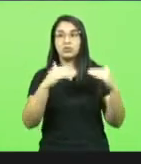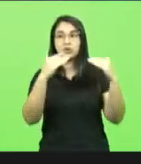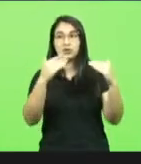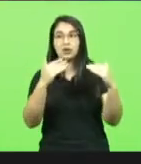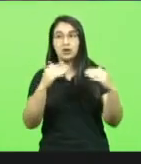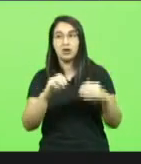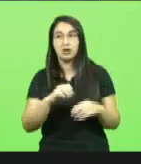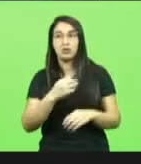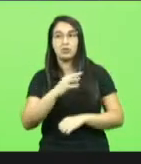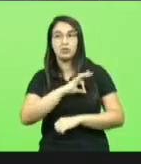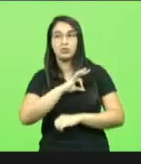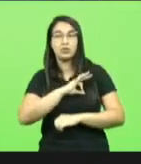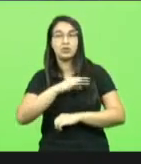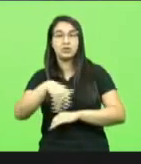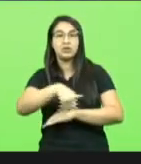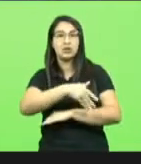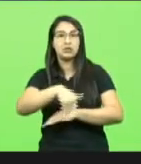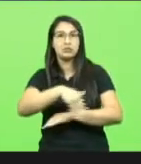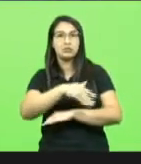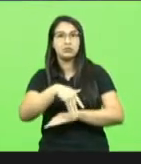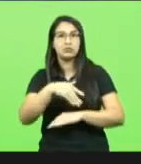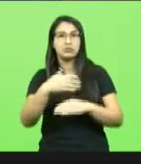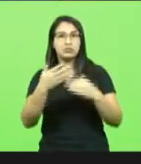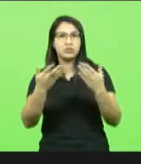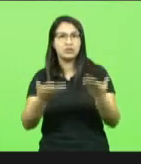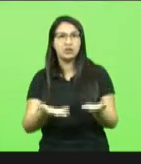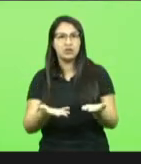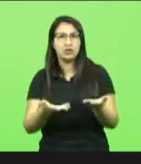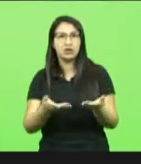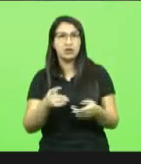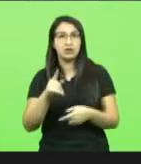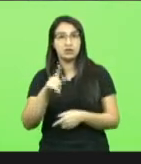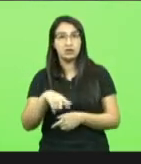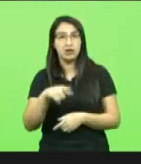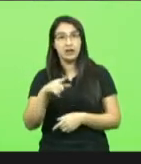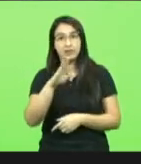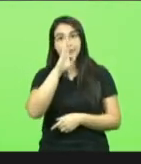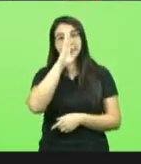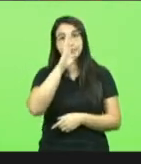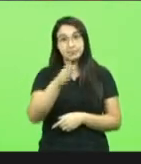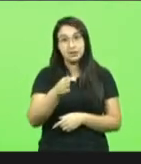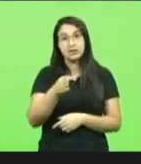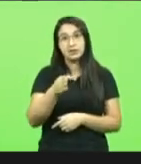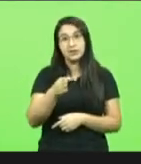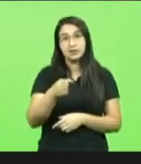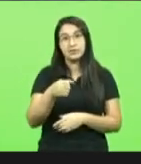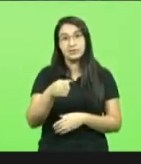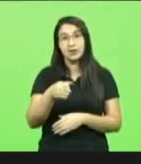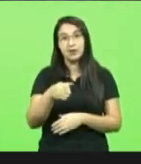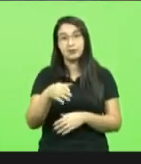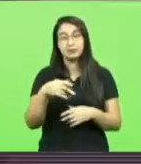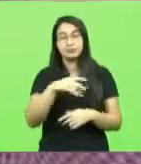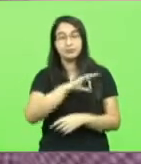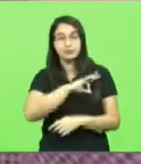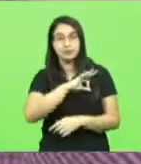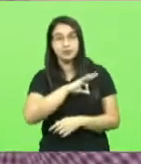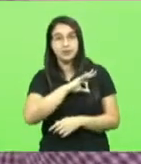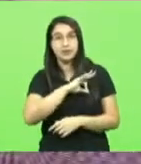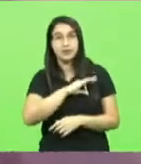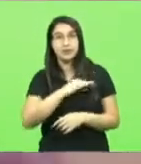militar é composta por praças. São os praças que tocam, na verdade, o policiamento. E desse